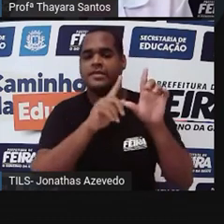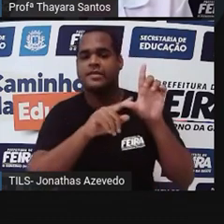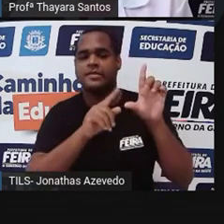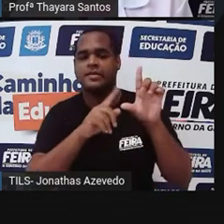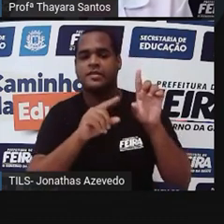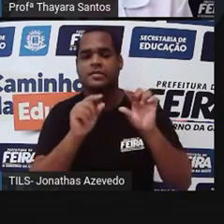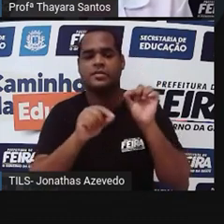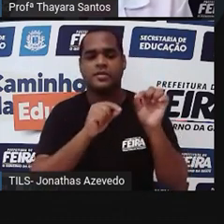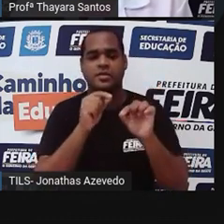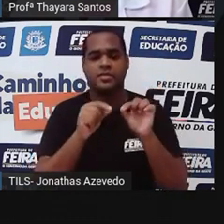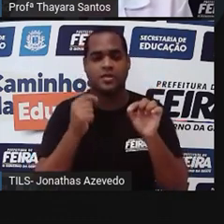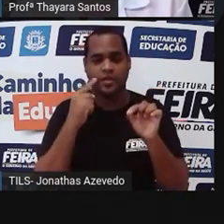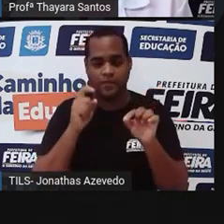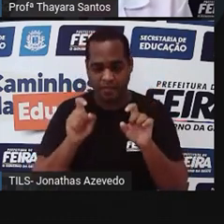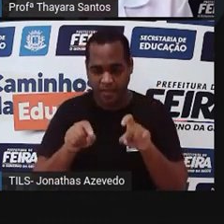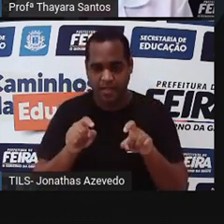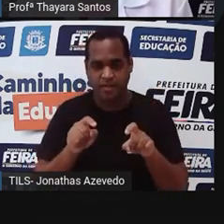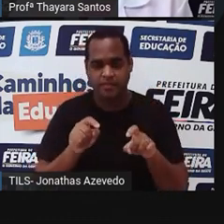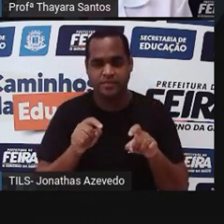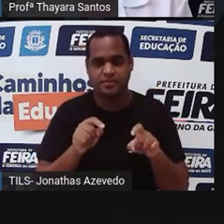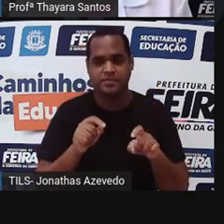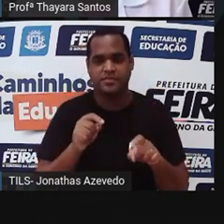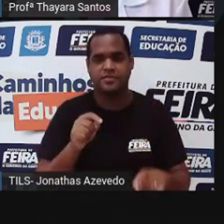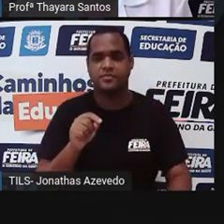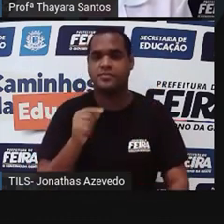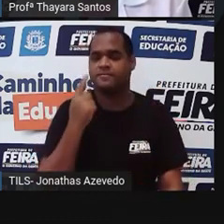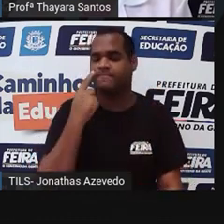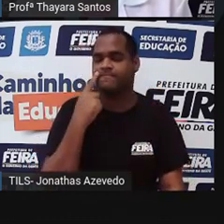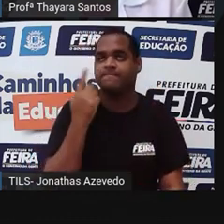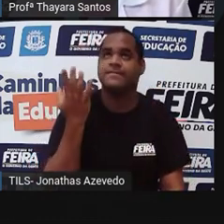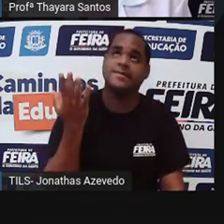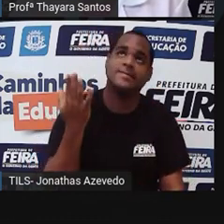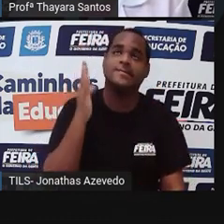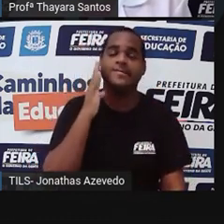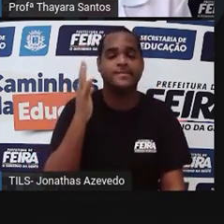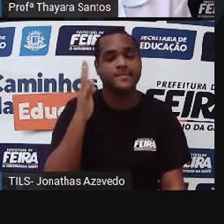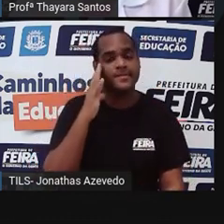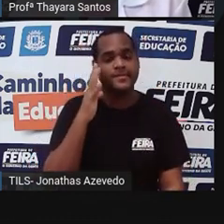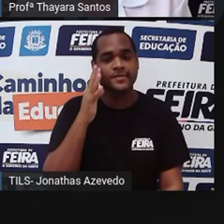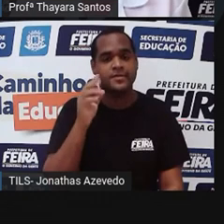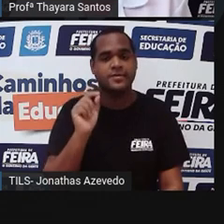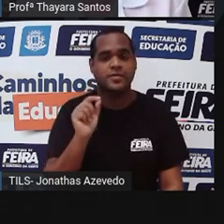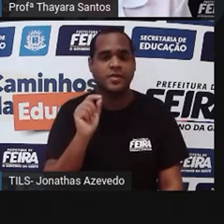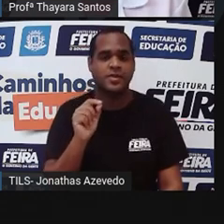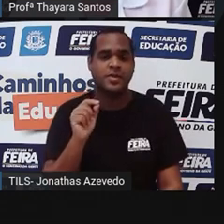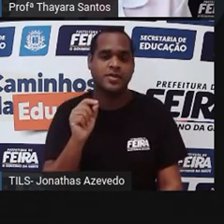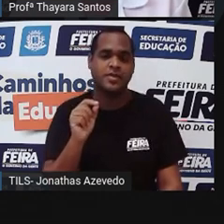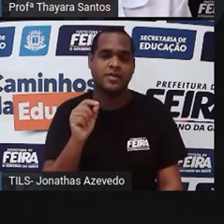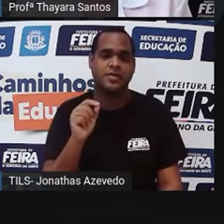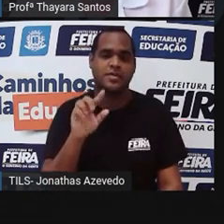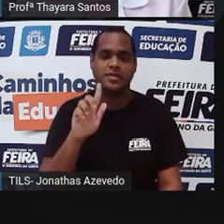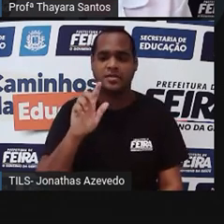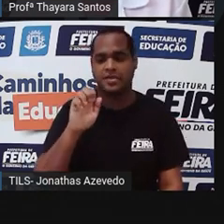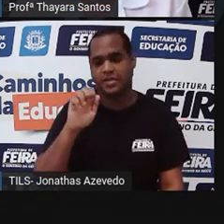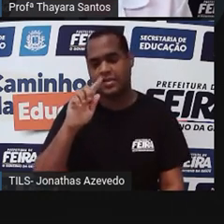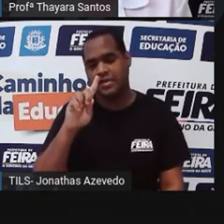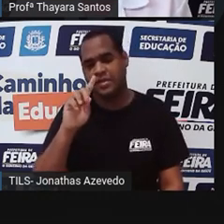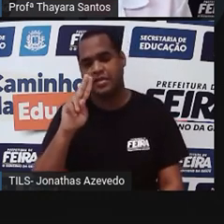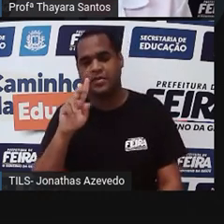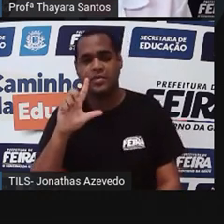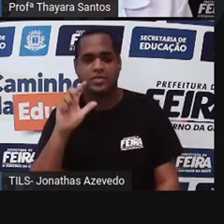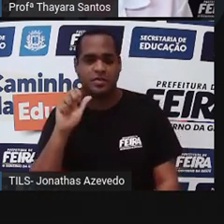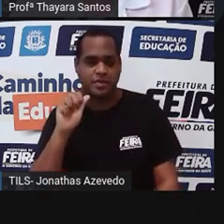E vocês clicam aqui no teclado. Ah, então eu vou escrever aqui essa. Eu acho que são as glândulas mamárias.